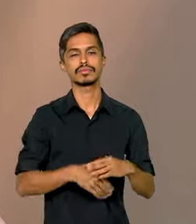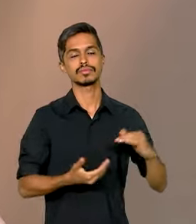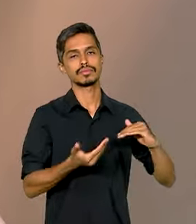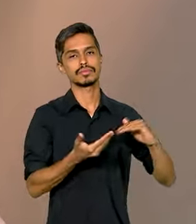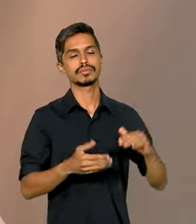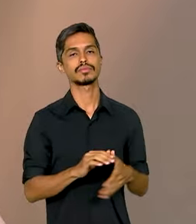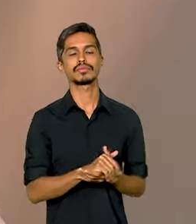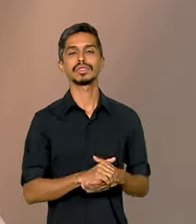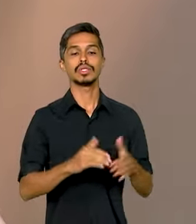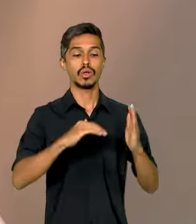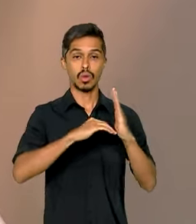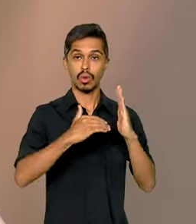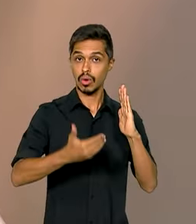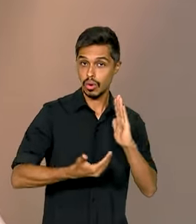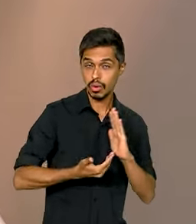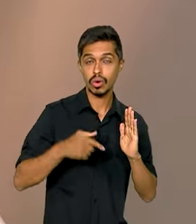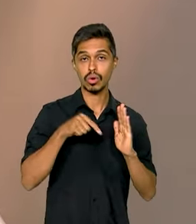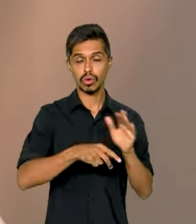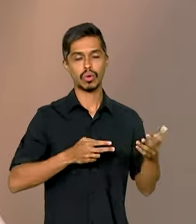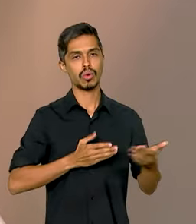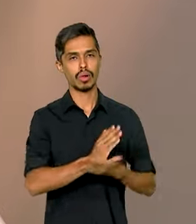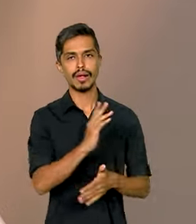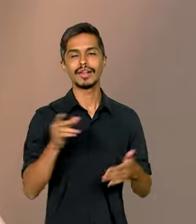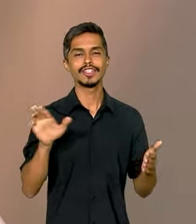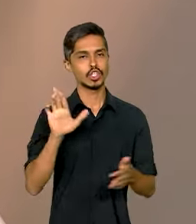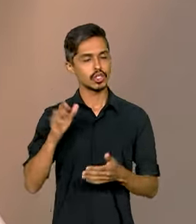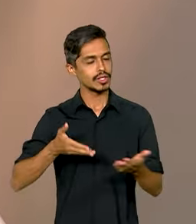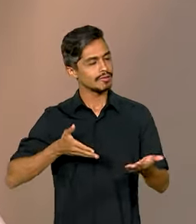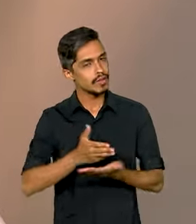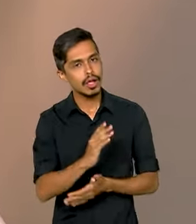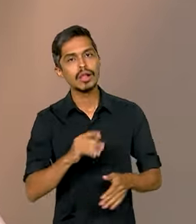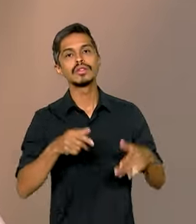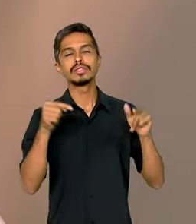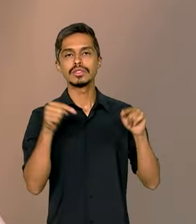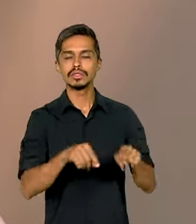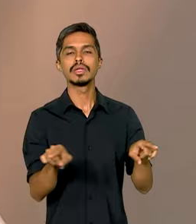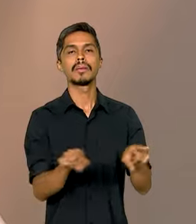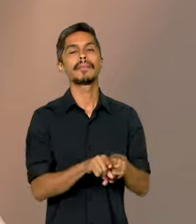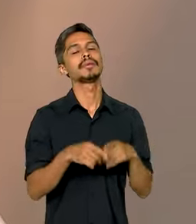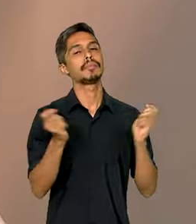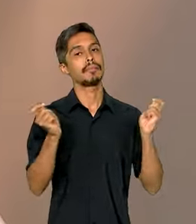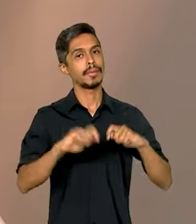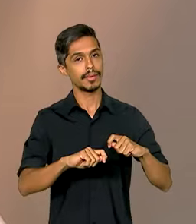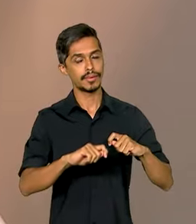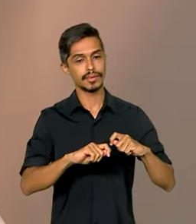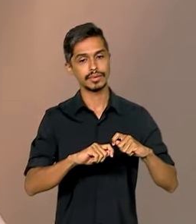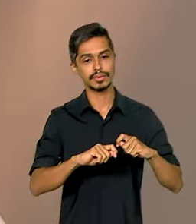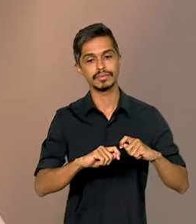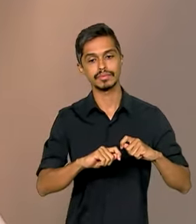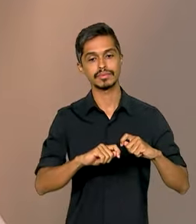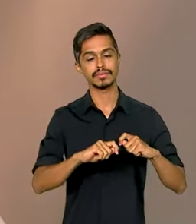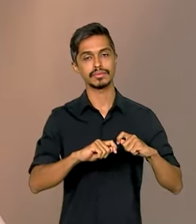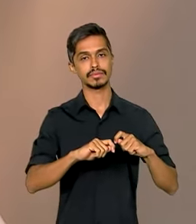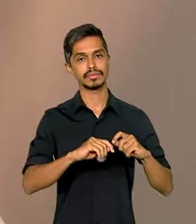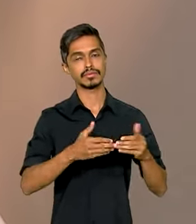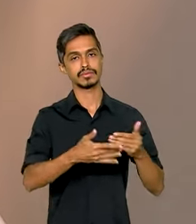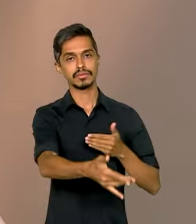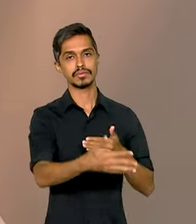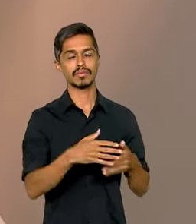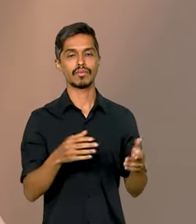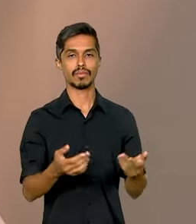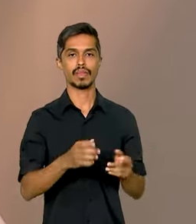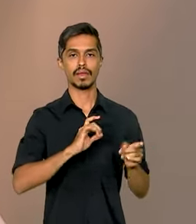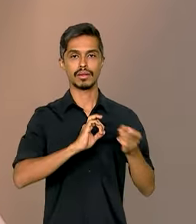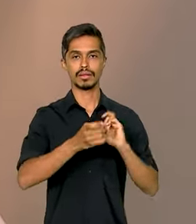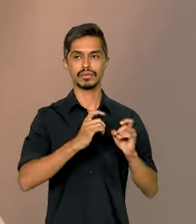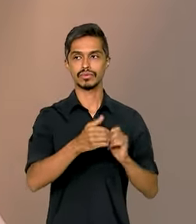Câmara e Senado, e sancionado pelo presidente agora recentemente, que possibilita, a partir de agora, que